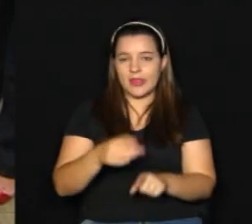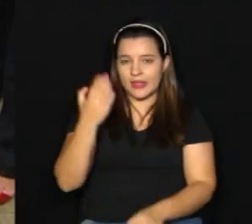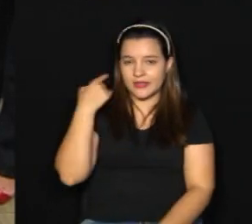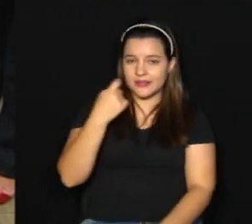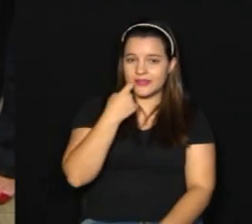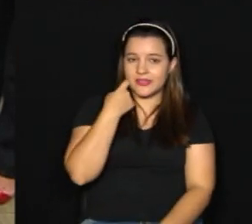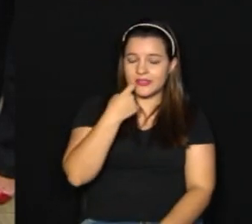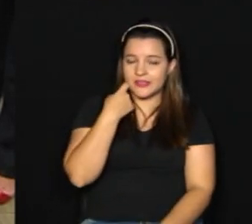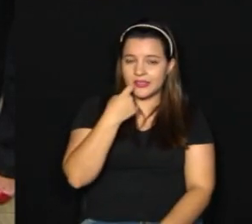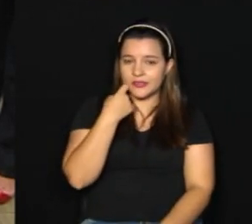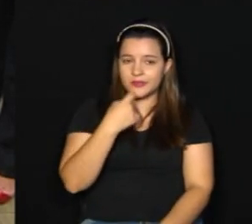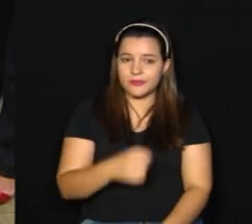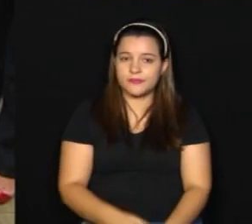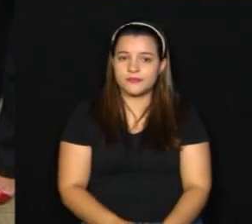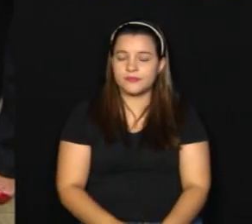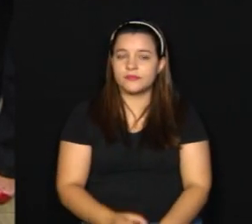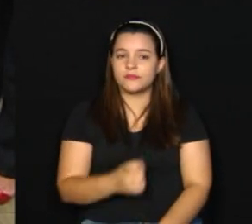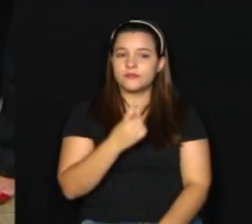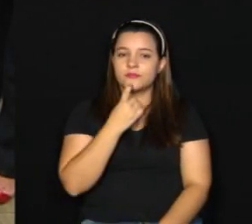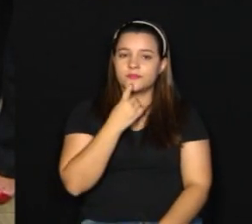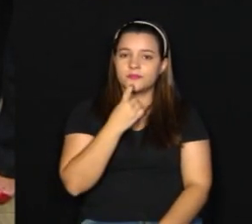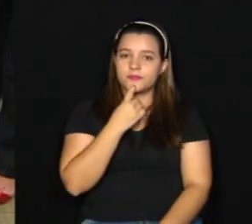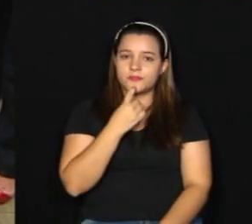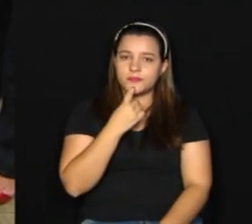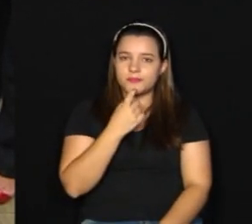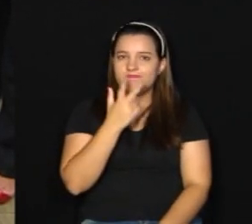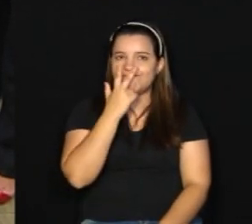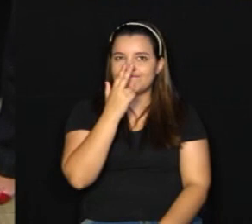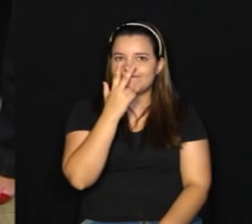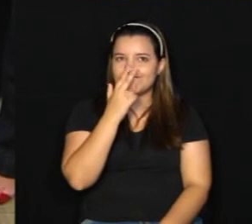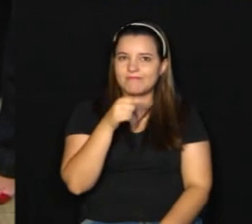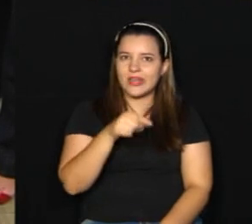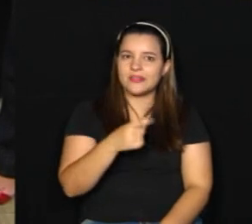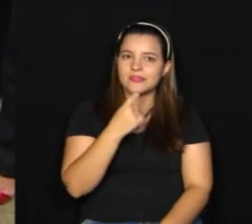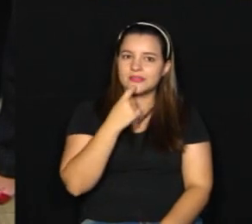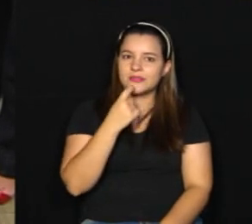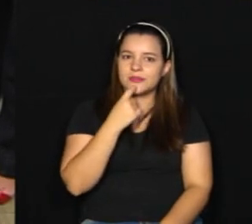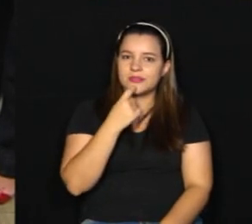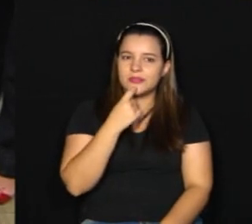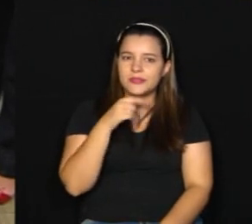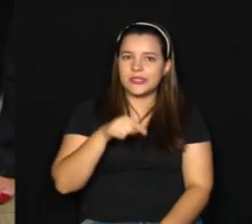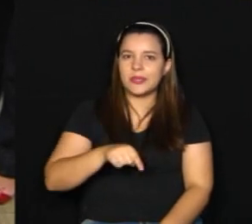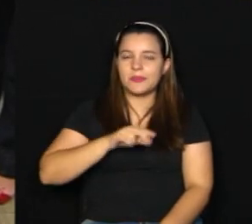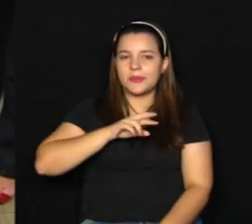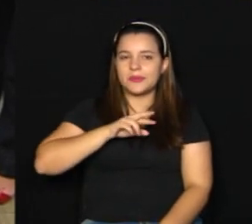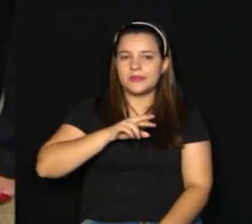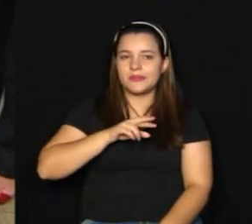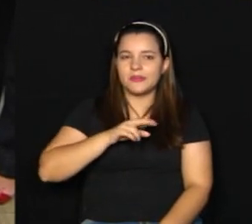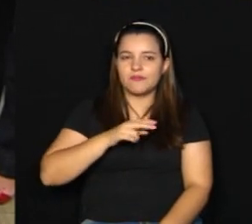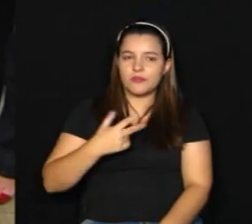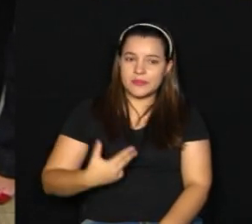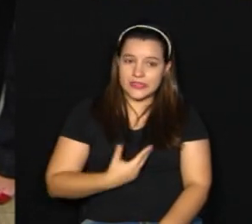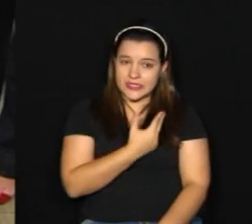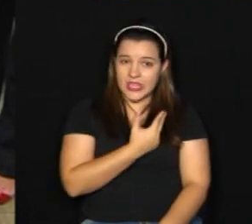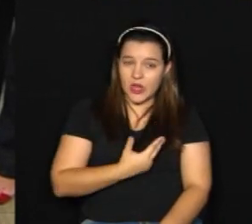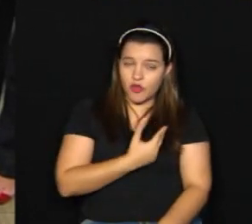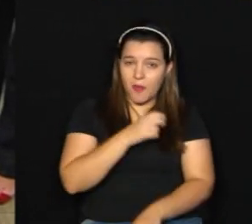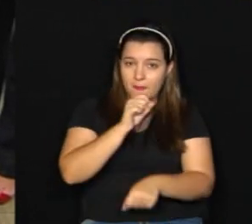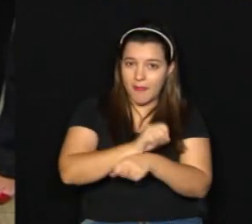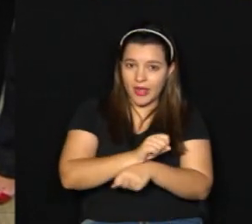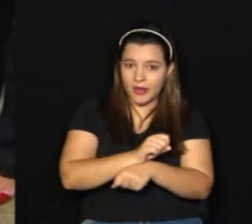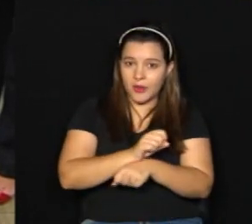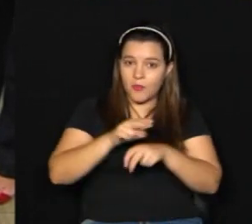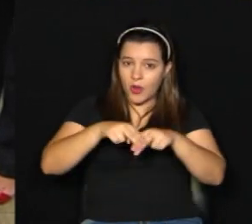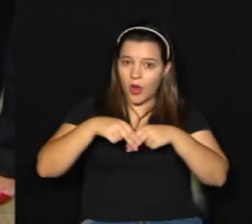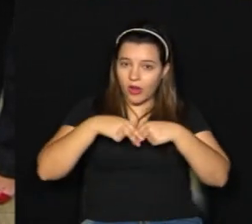há uma sinalização de que Campinas vá, de certa forma, deixar de fazer as cirurgias eletivas para que